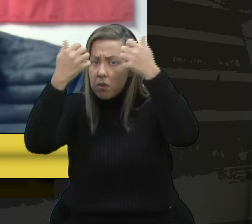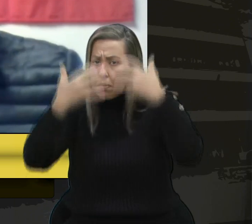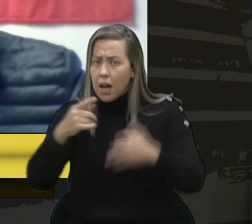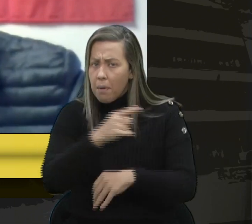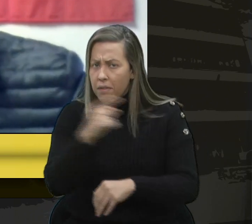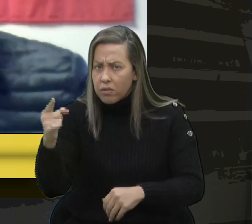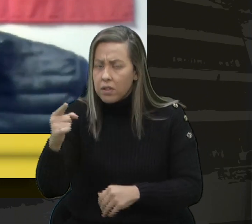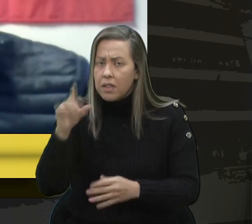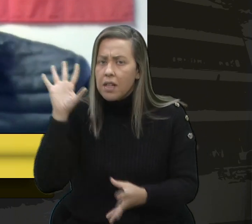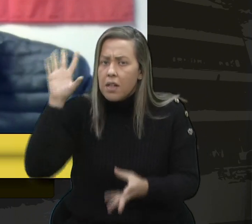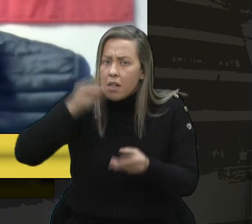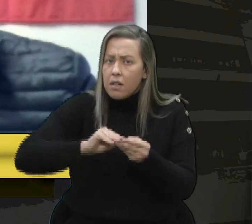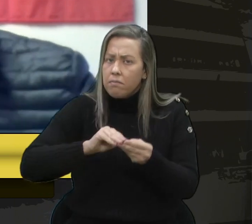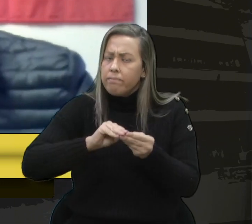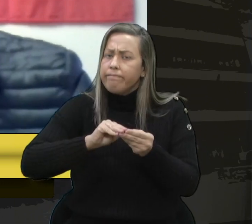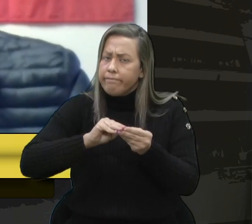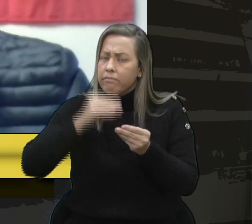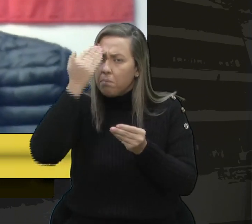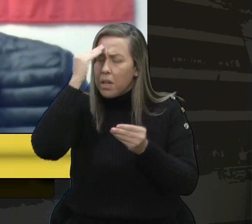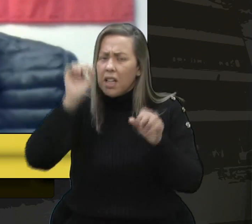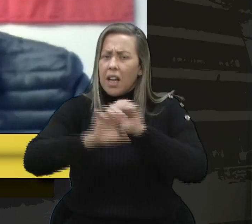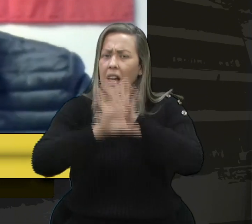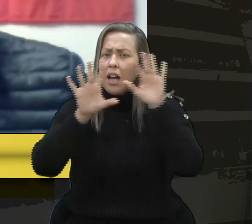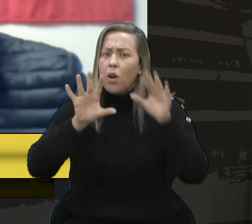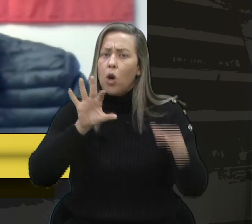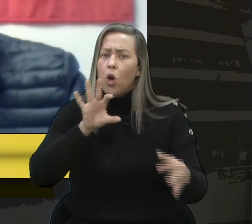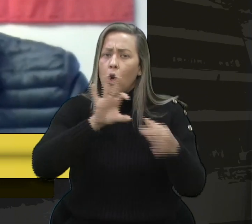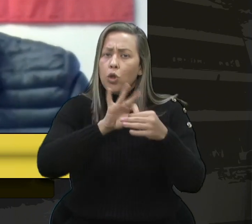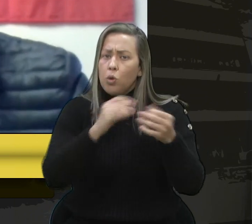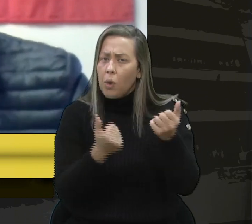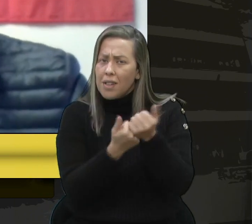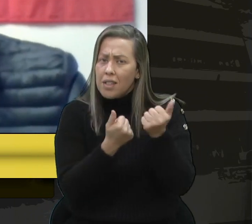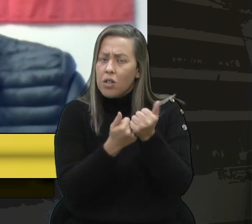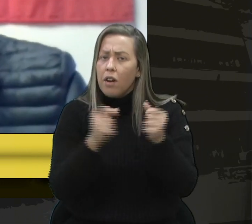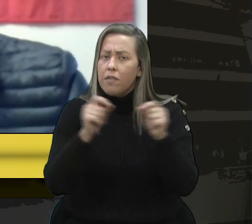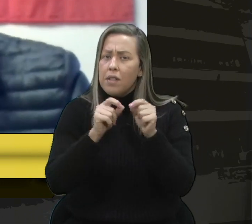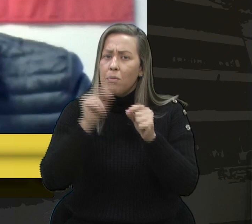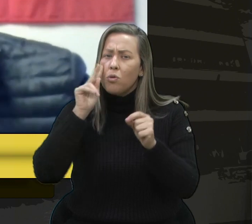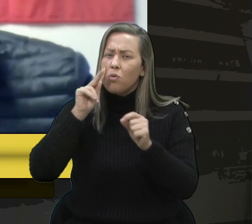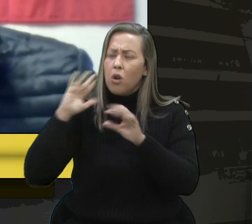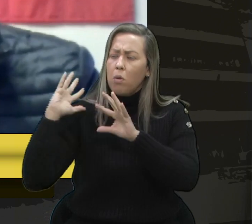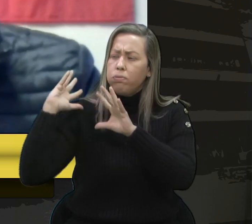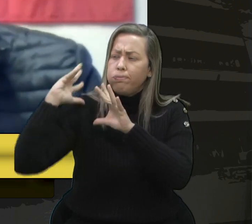breve relatório, onde, junto com a minha assessoria e com ele, a gente fez um histórico.